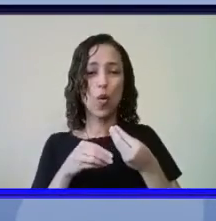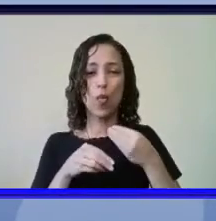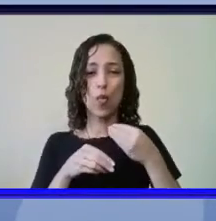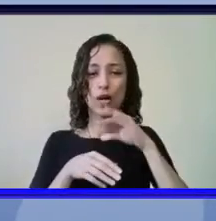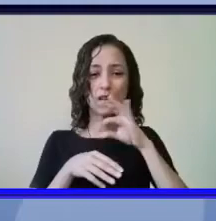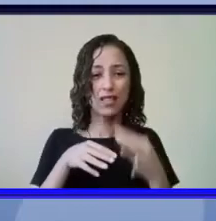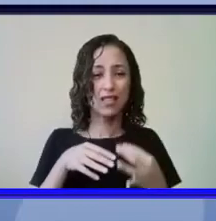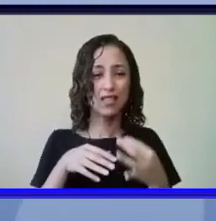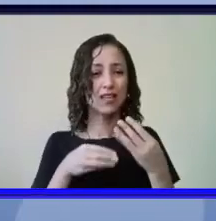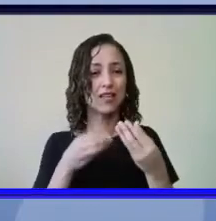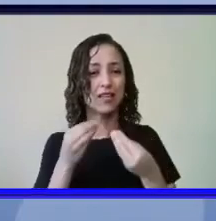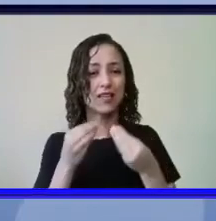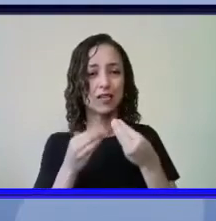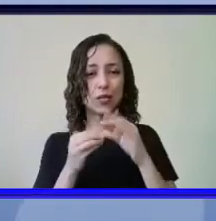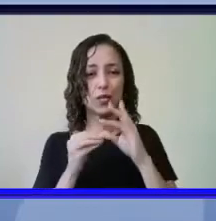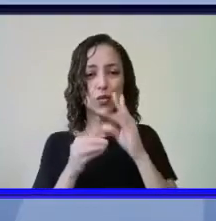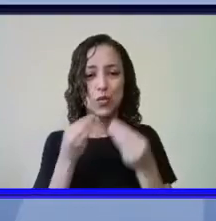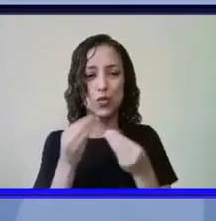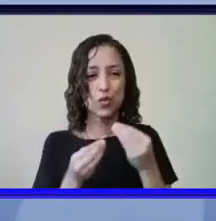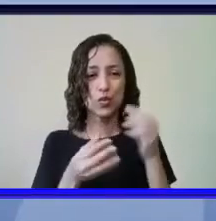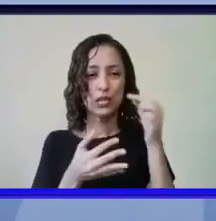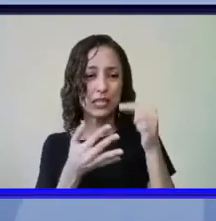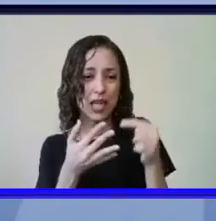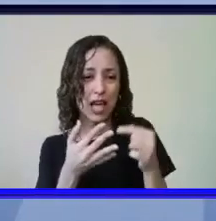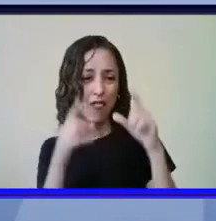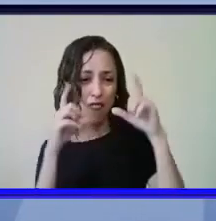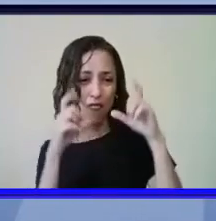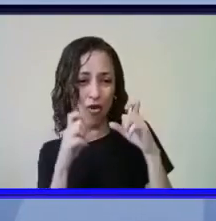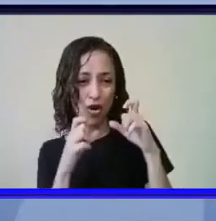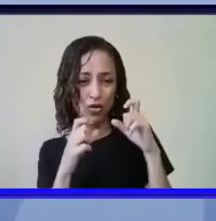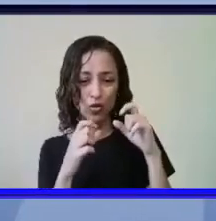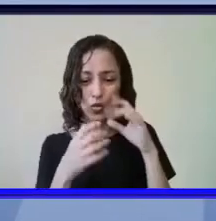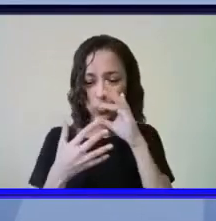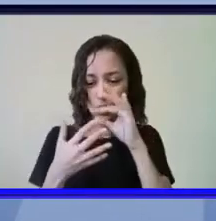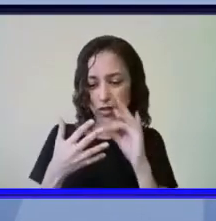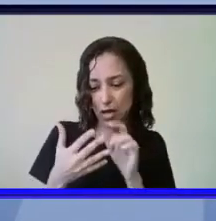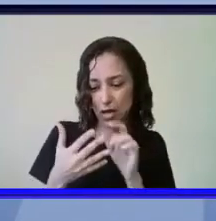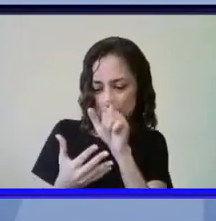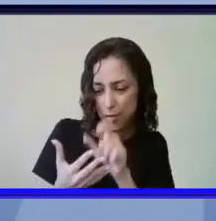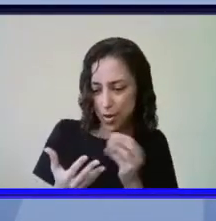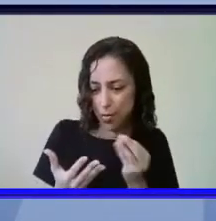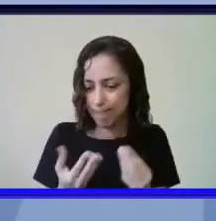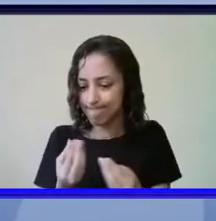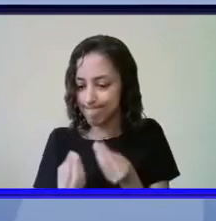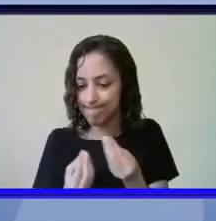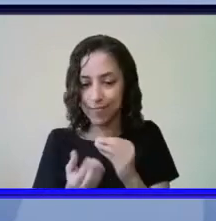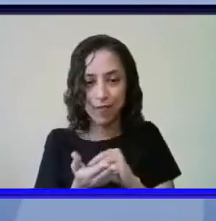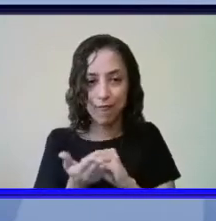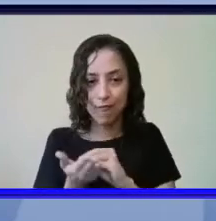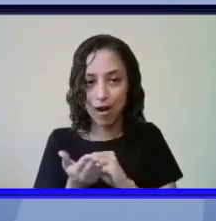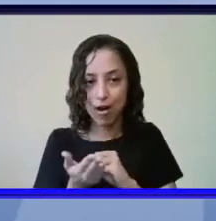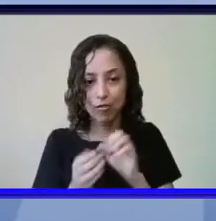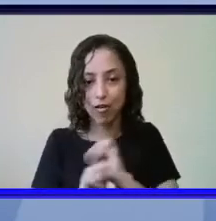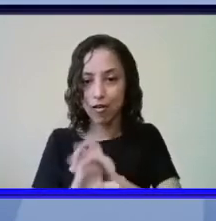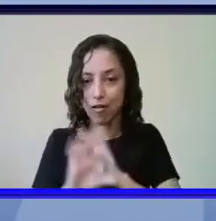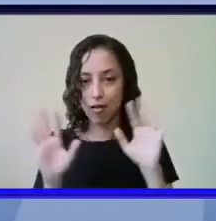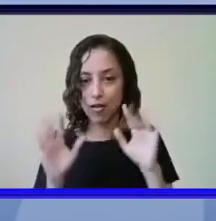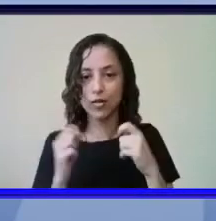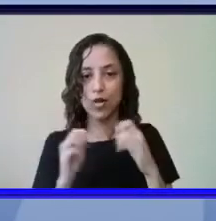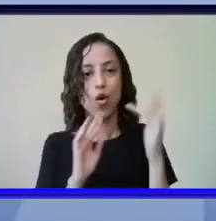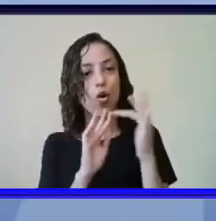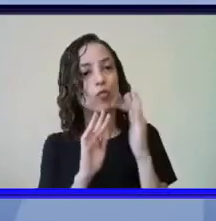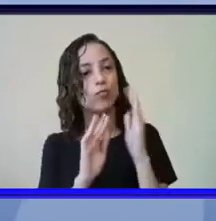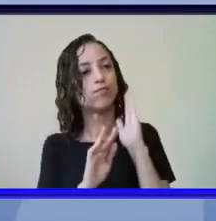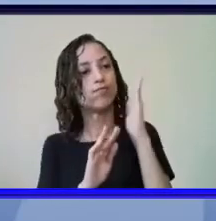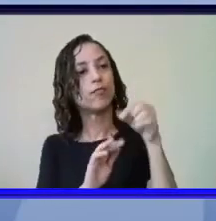interna da antena onde aquela foto não atinge aqueles caracteres então é necessário entrar em contato